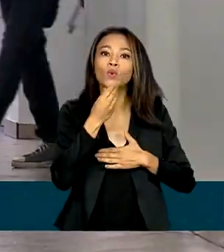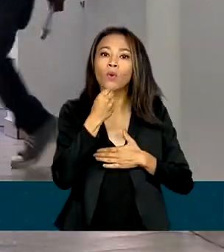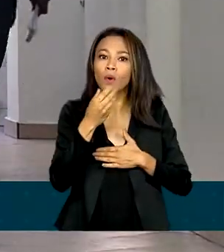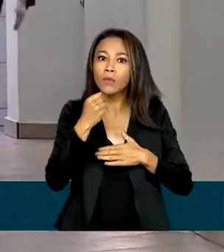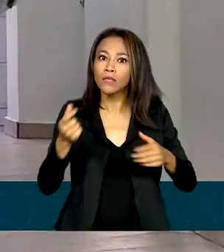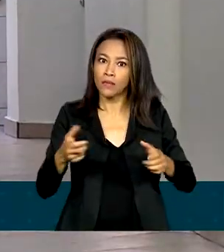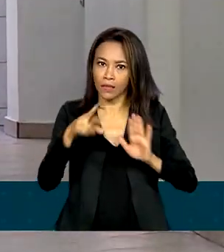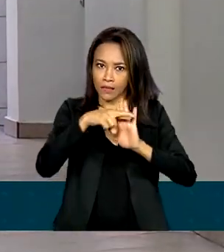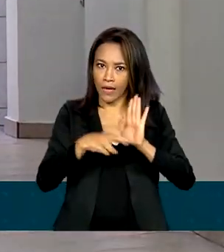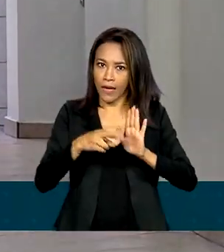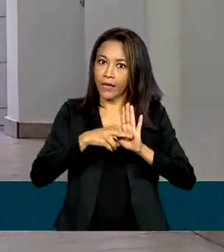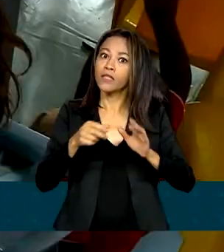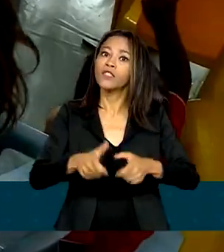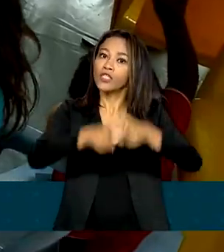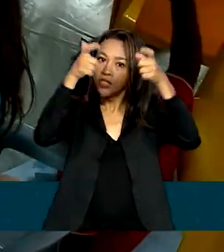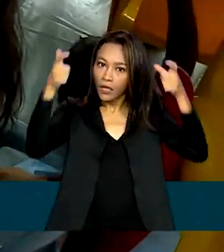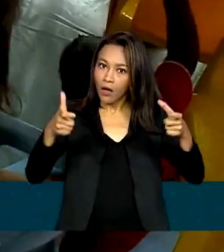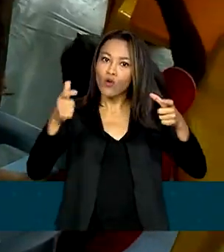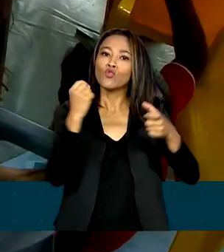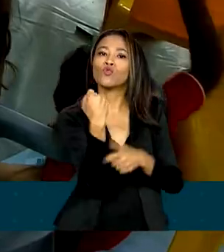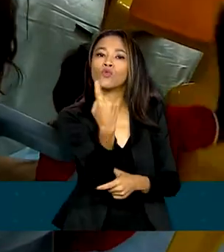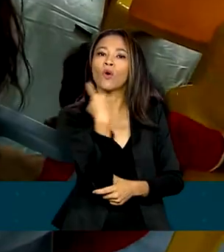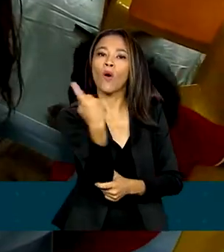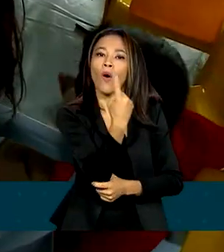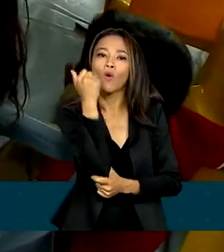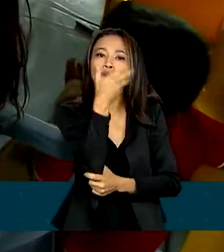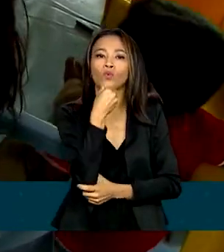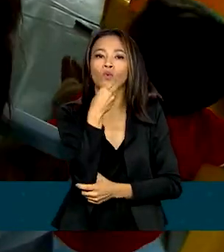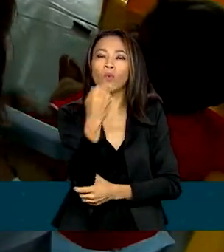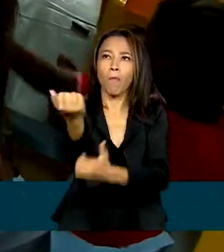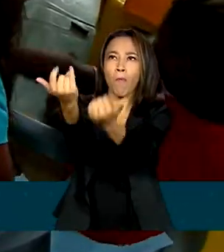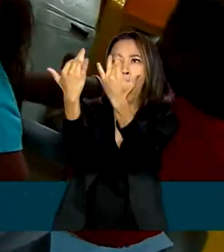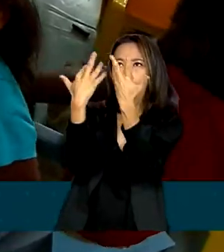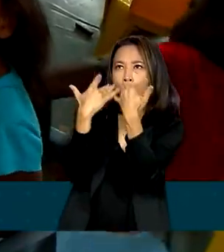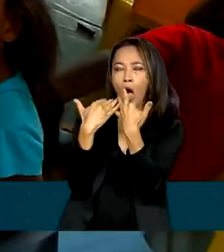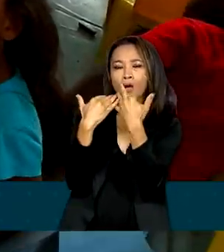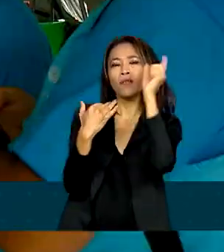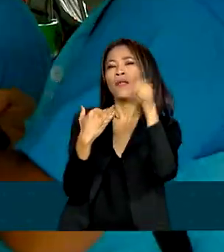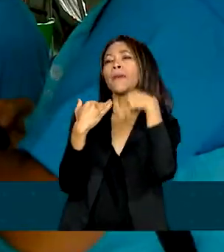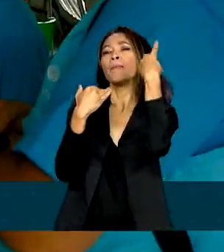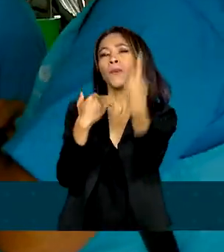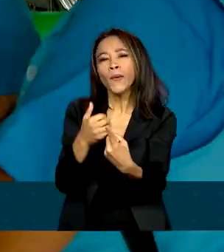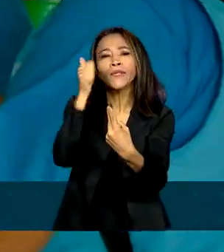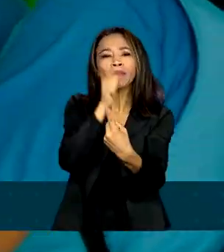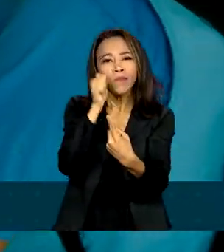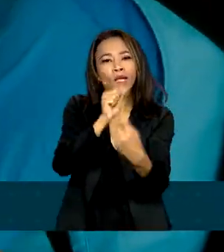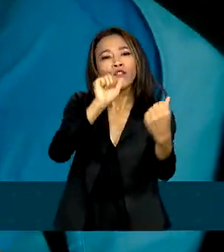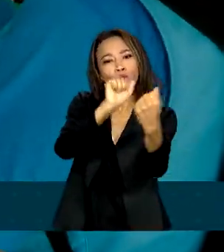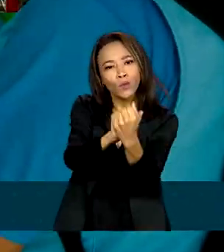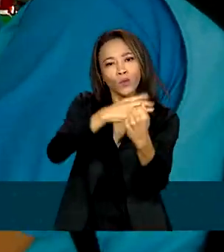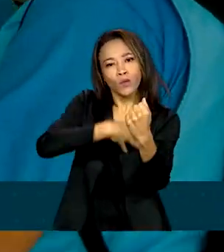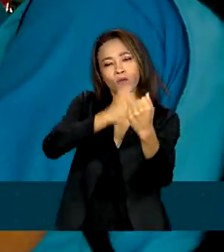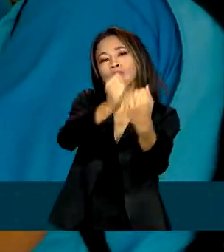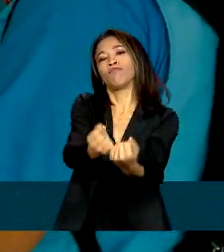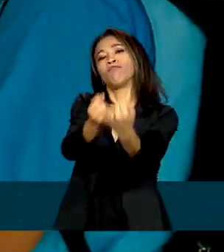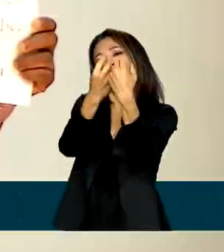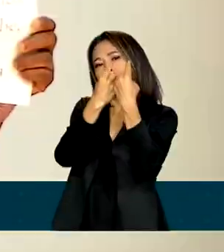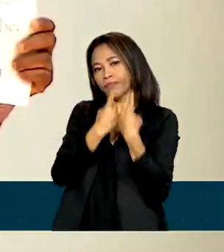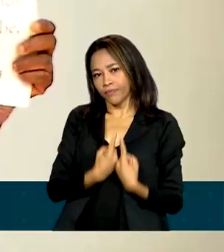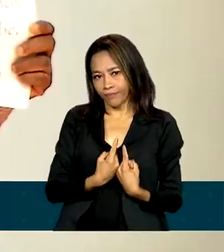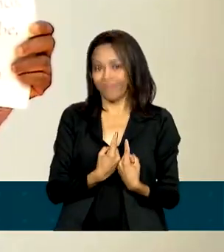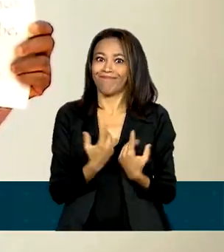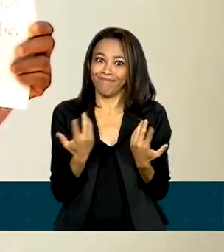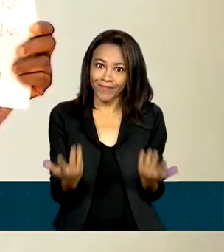regra, migram sozinhos enquanto as mulheres trazem os filhos. Uma situação bem mais frágil.